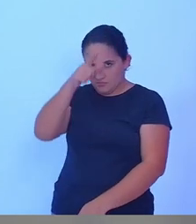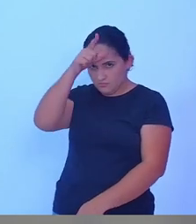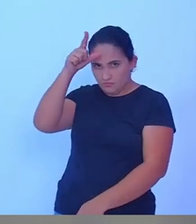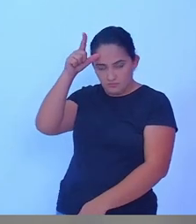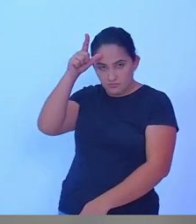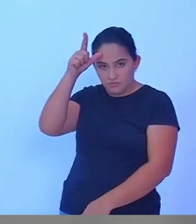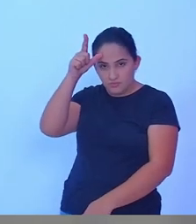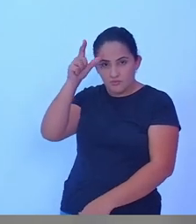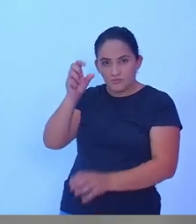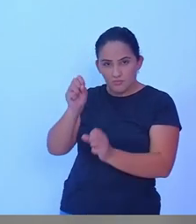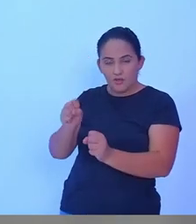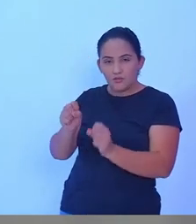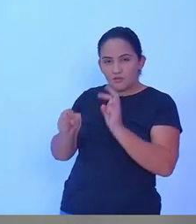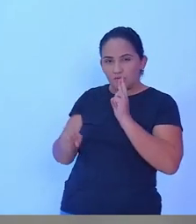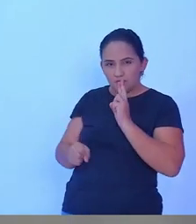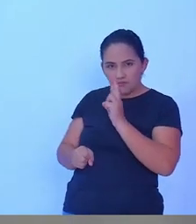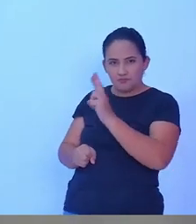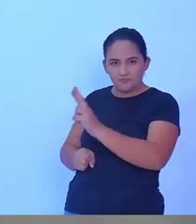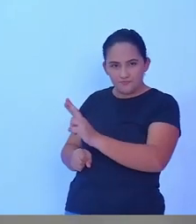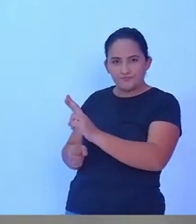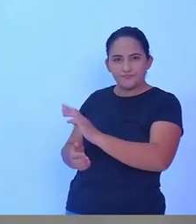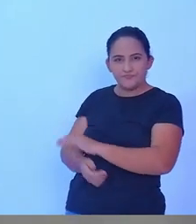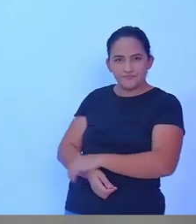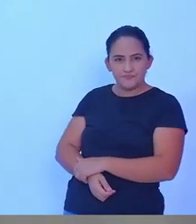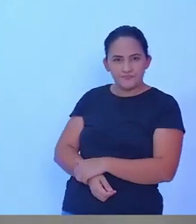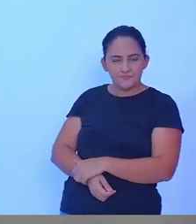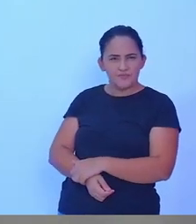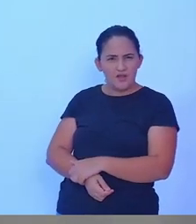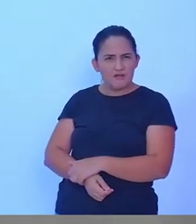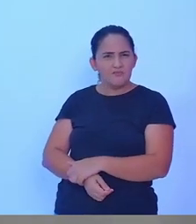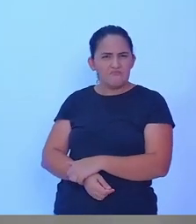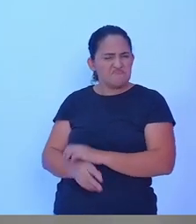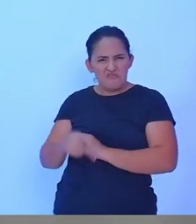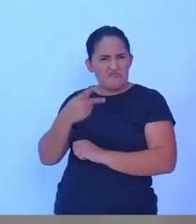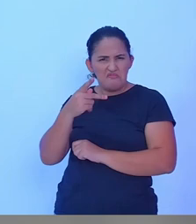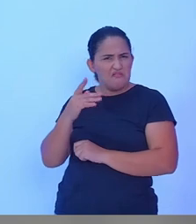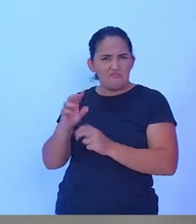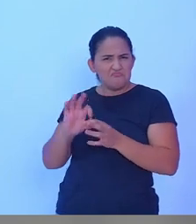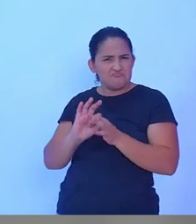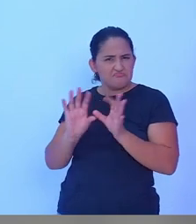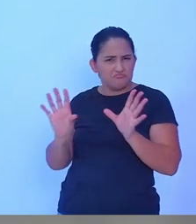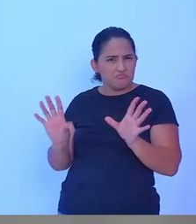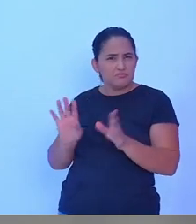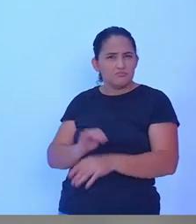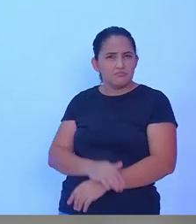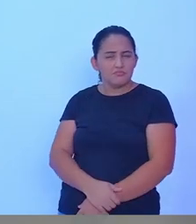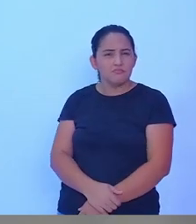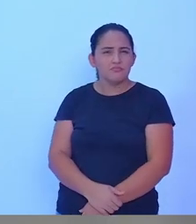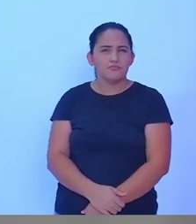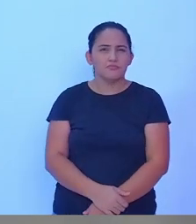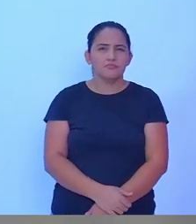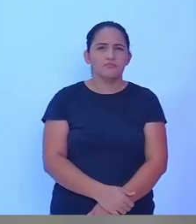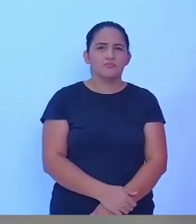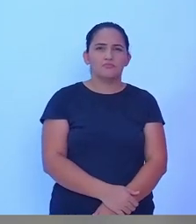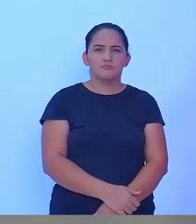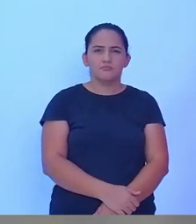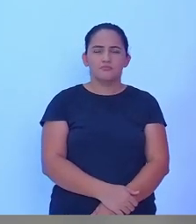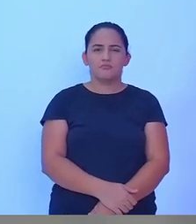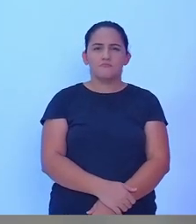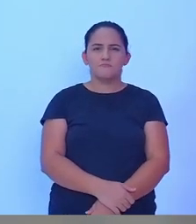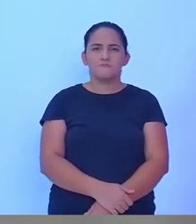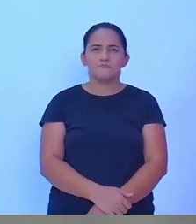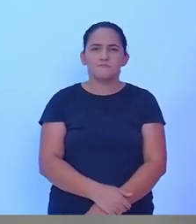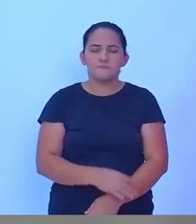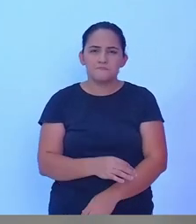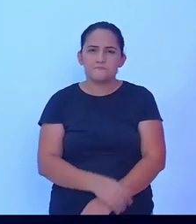Sotelli tem um minuto para o comentário da resposta do